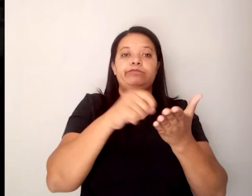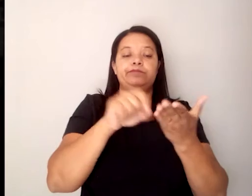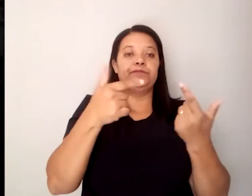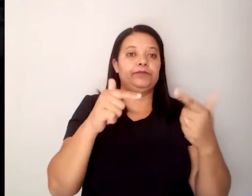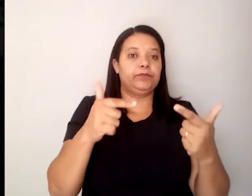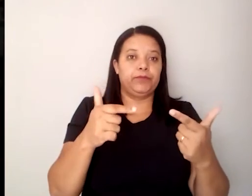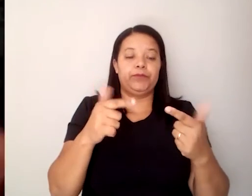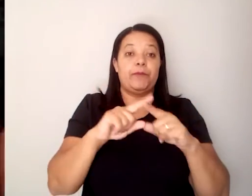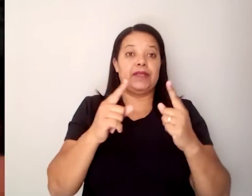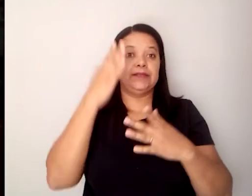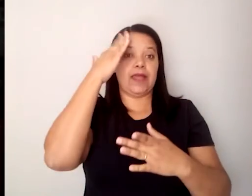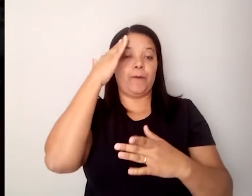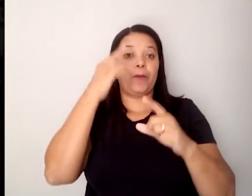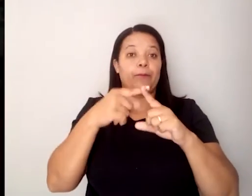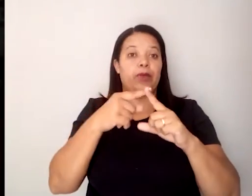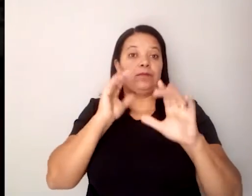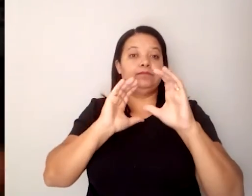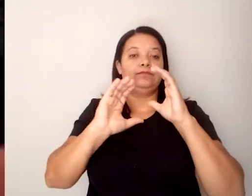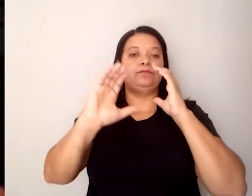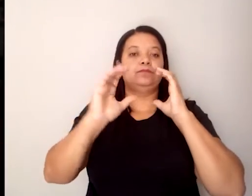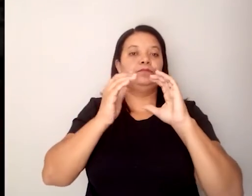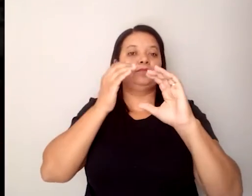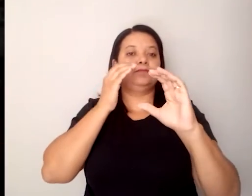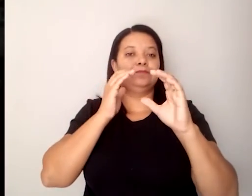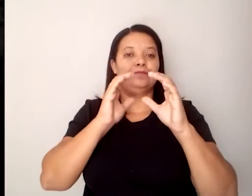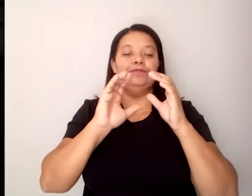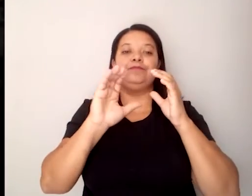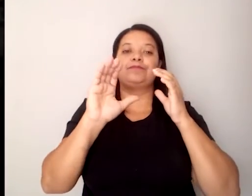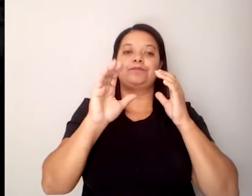é o que se pode saber do mito, ou seja,